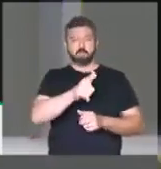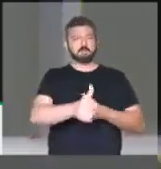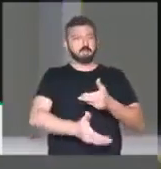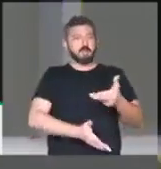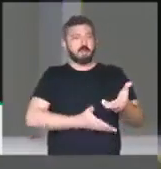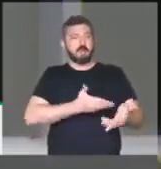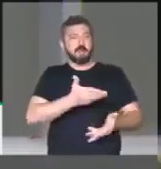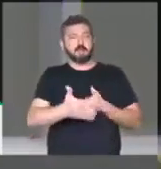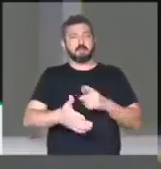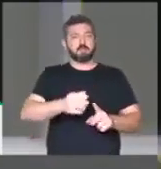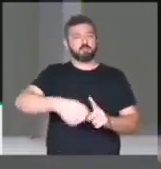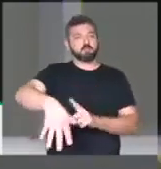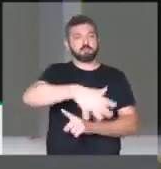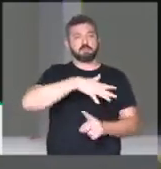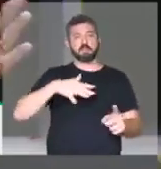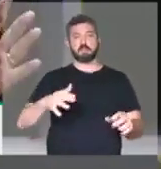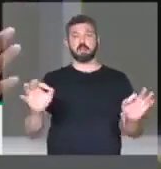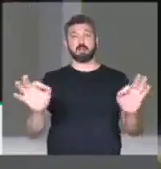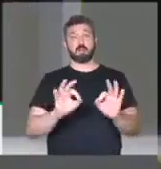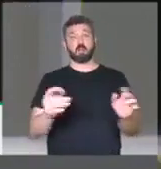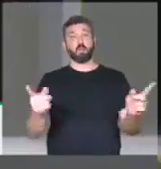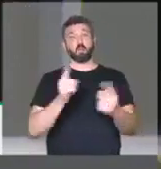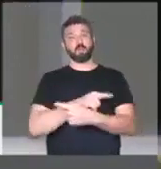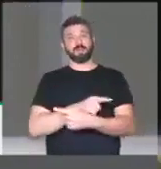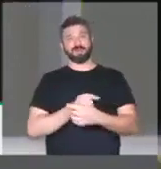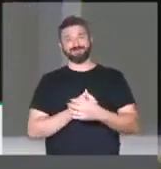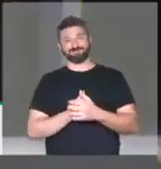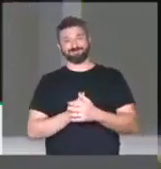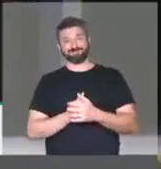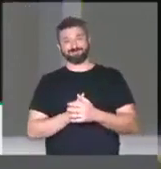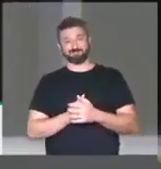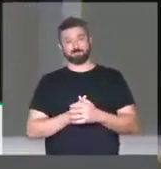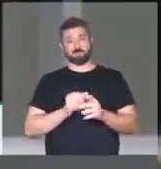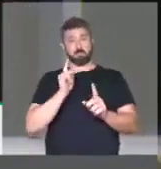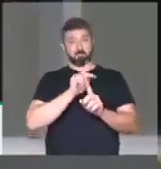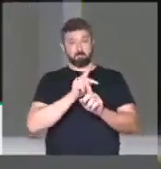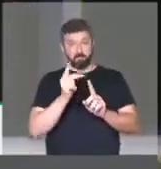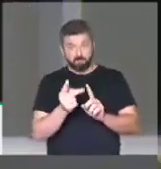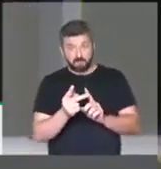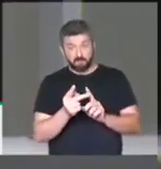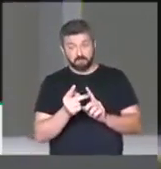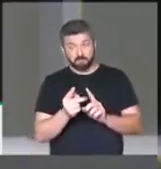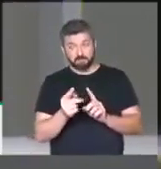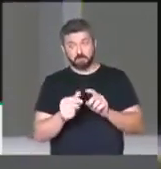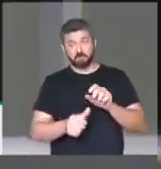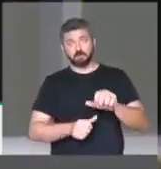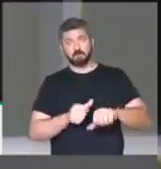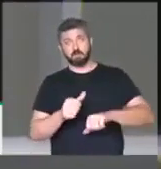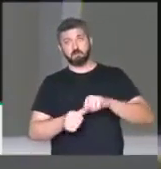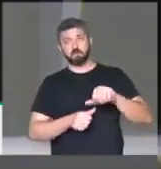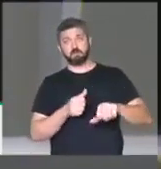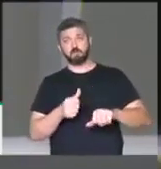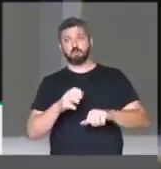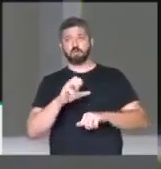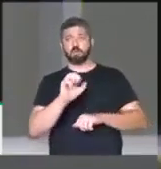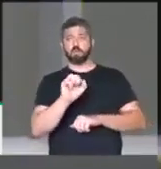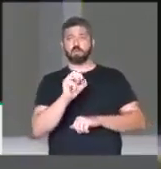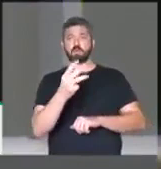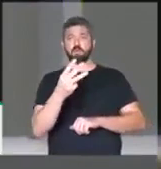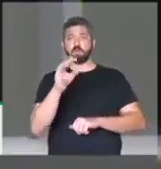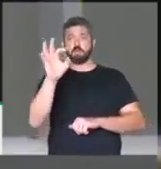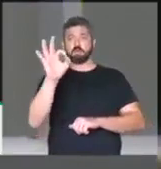a sociedade brasileira. Pelo contrário, reforma da Previdência, 83